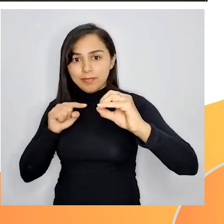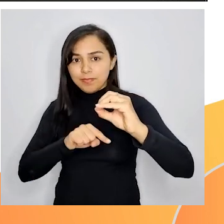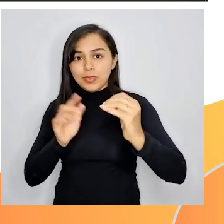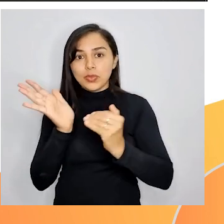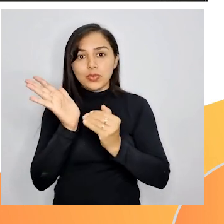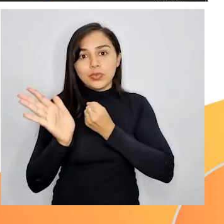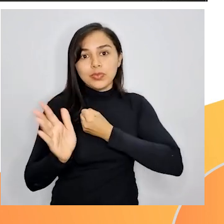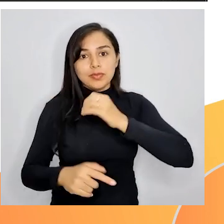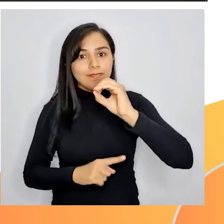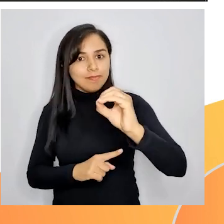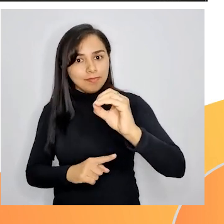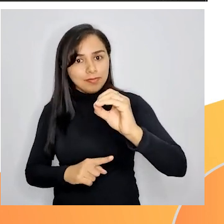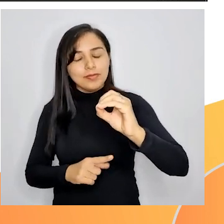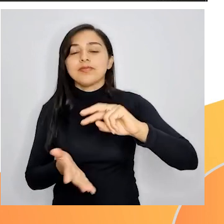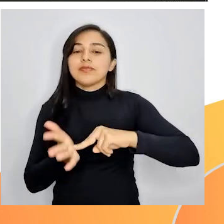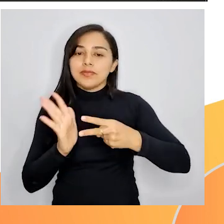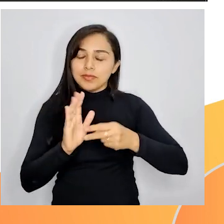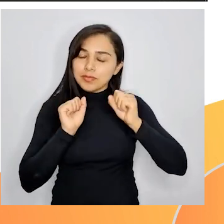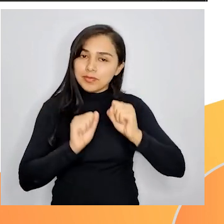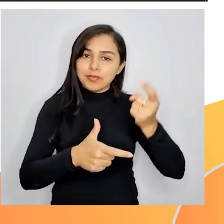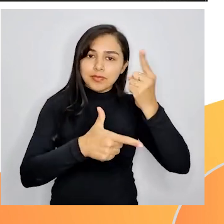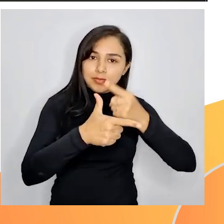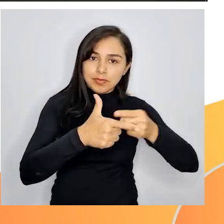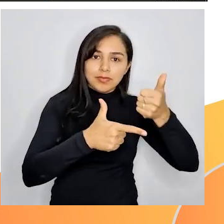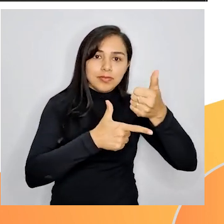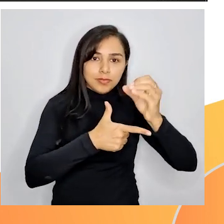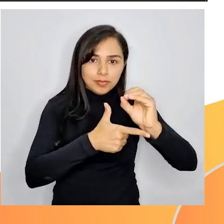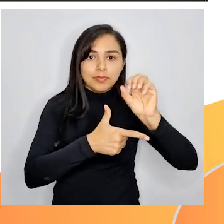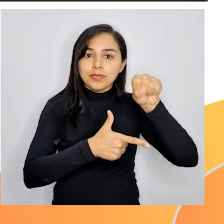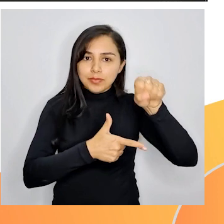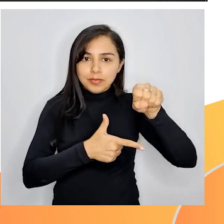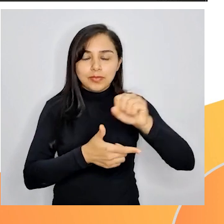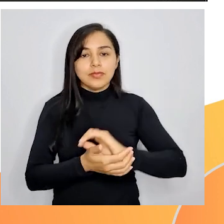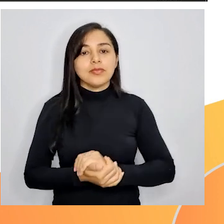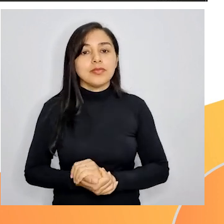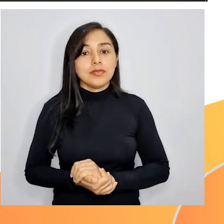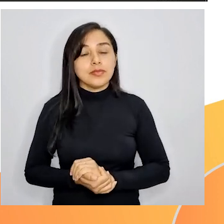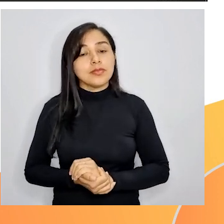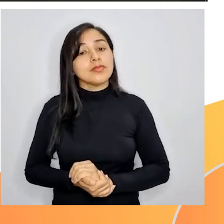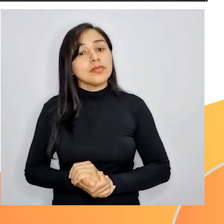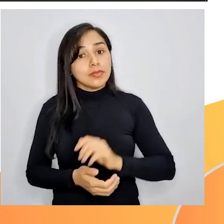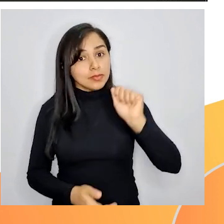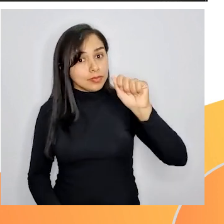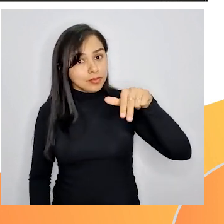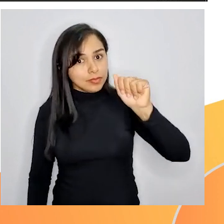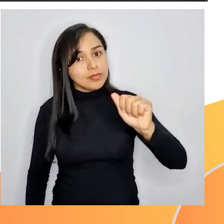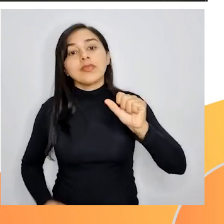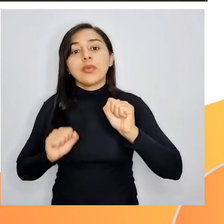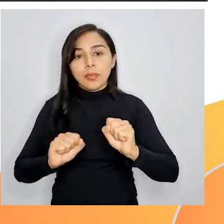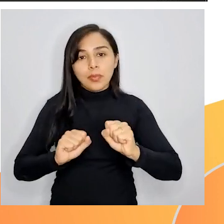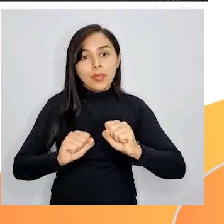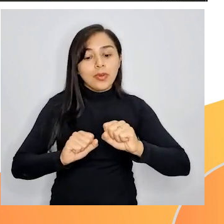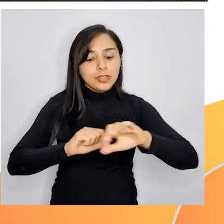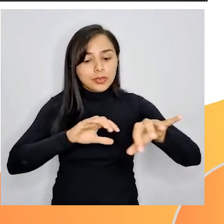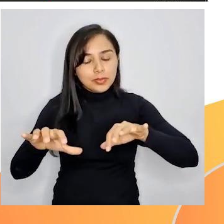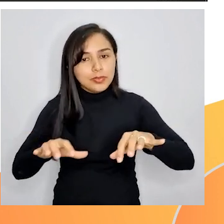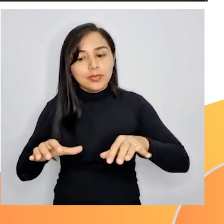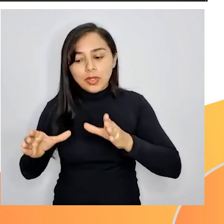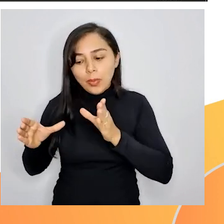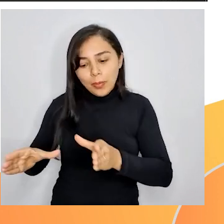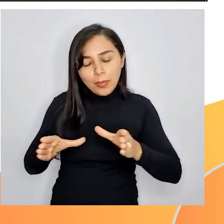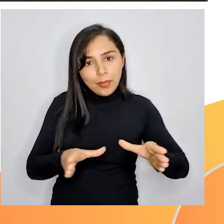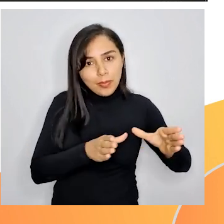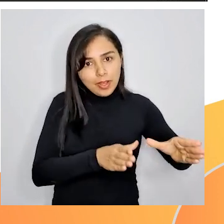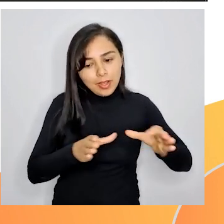Se finaliza com 0, eu posso dividi-lo por 10. Então, neste caso, a Ana pode sim dividir os bombons igualmente sem